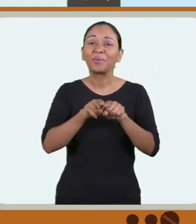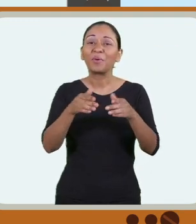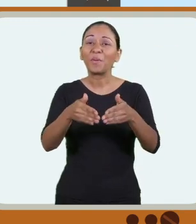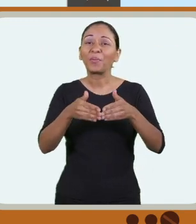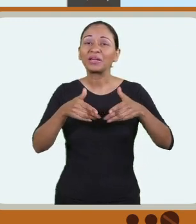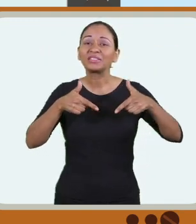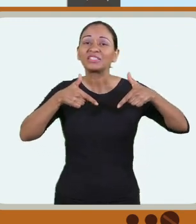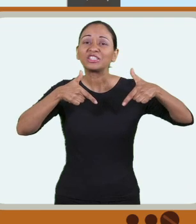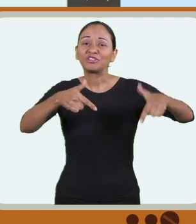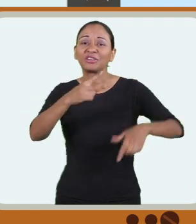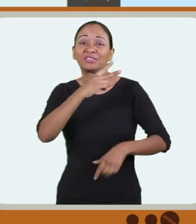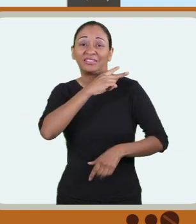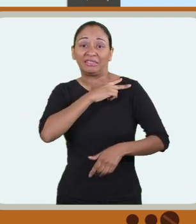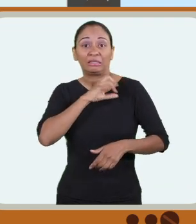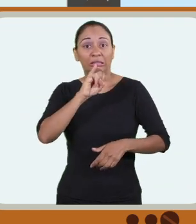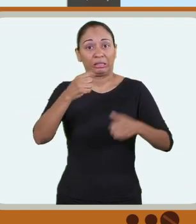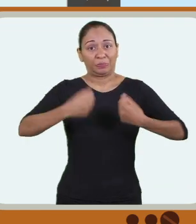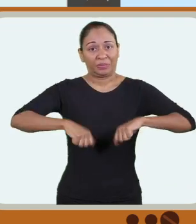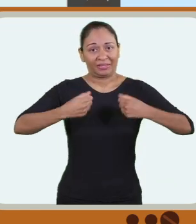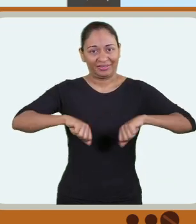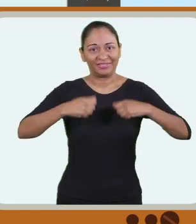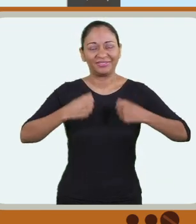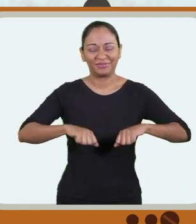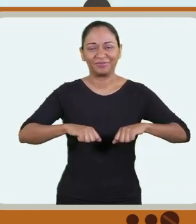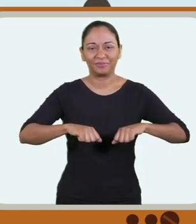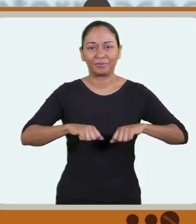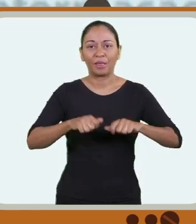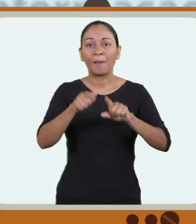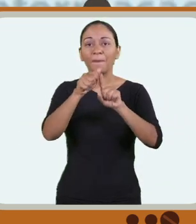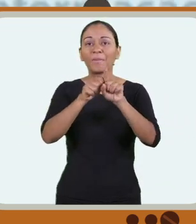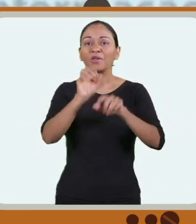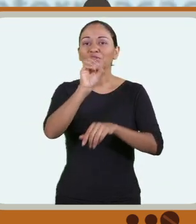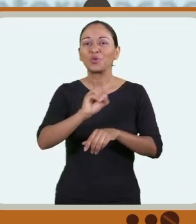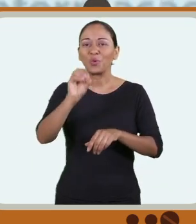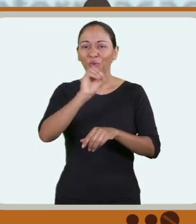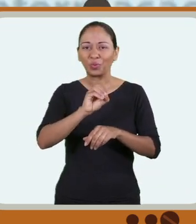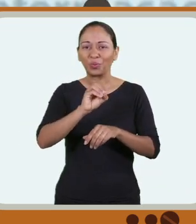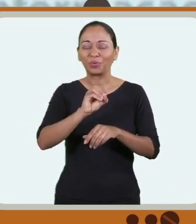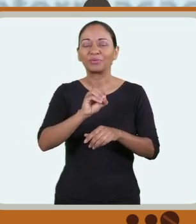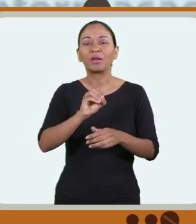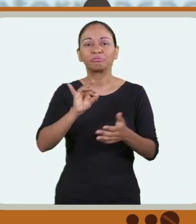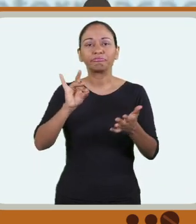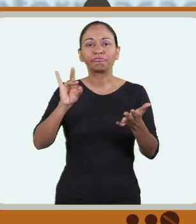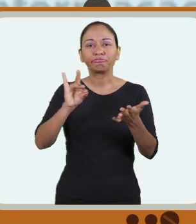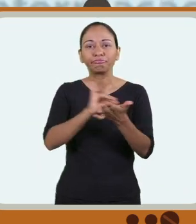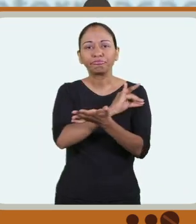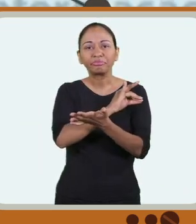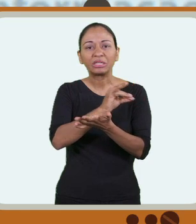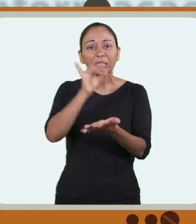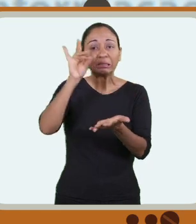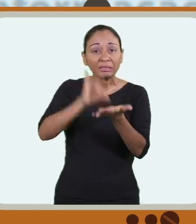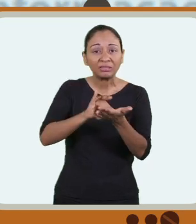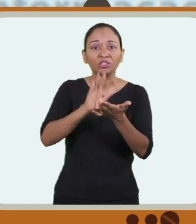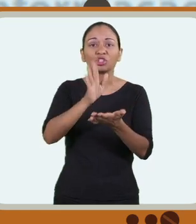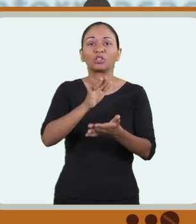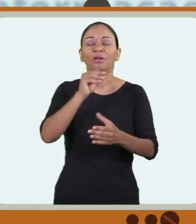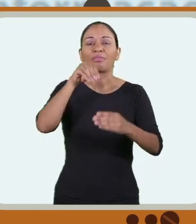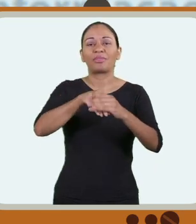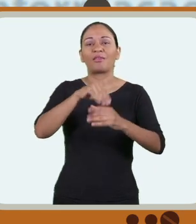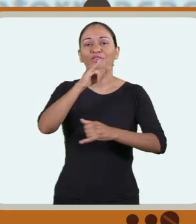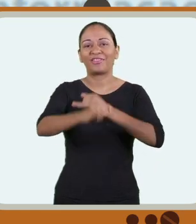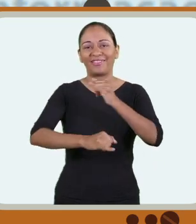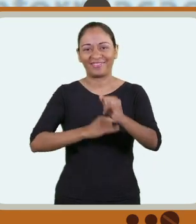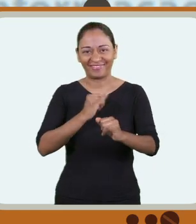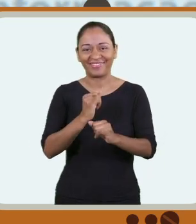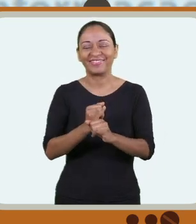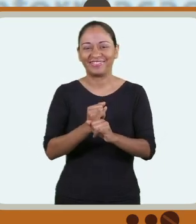solicitação de certificação do ensino médio, se houver necessidade. No mês de outubro, o seu cartão de confirmação estará disponível na sua página de